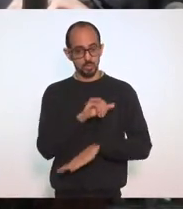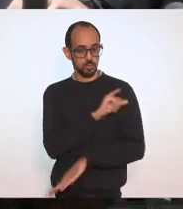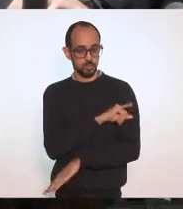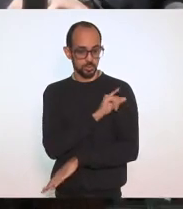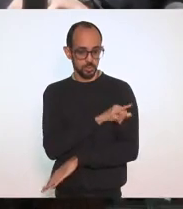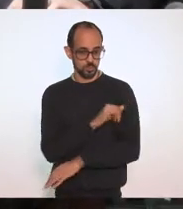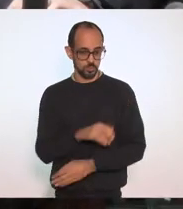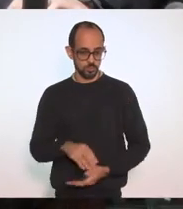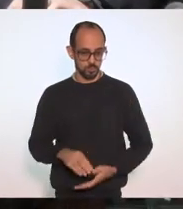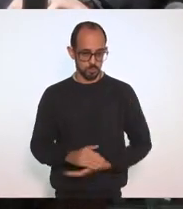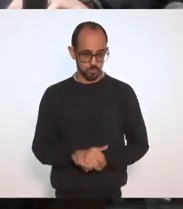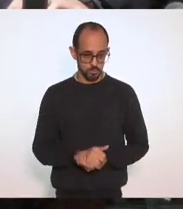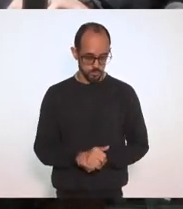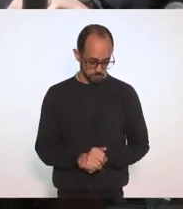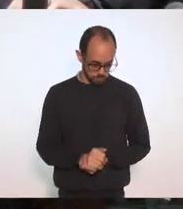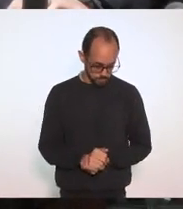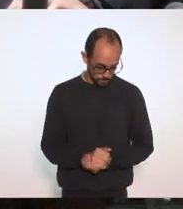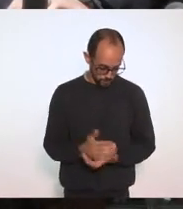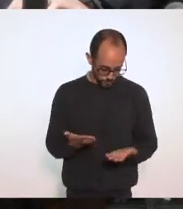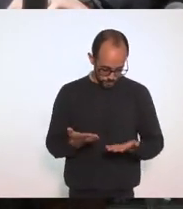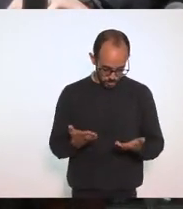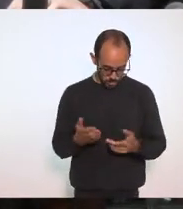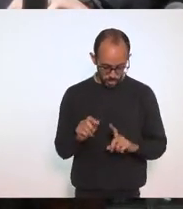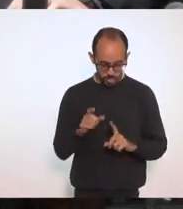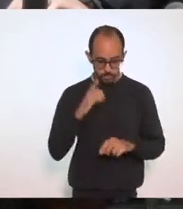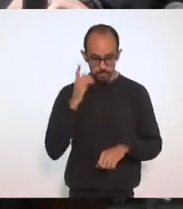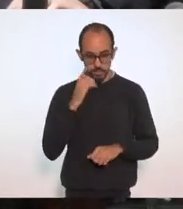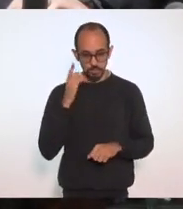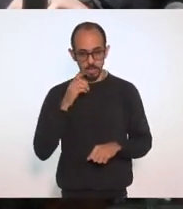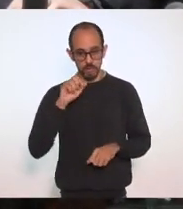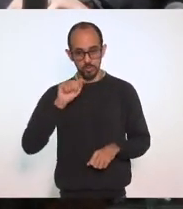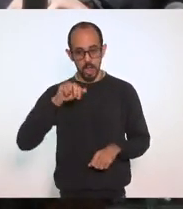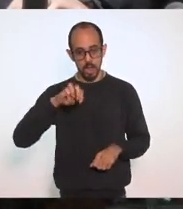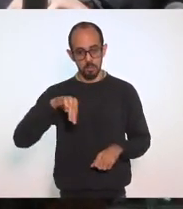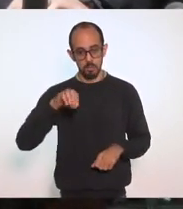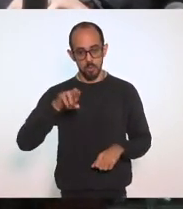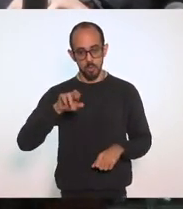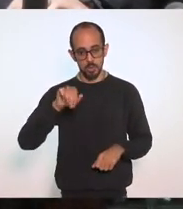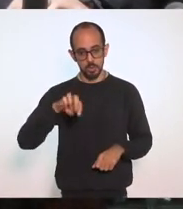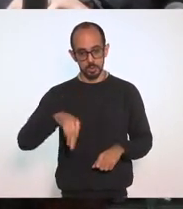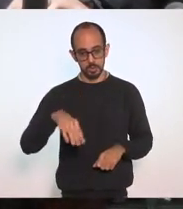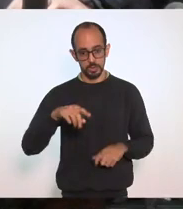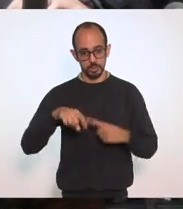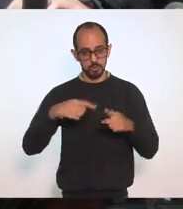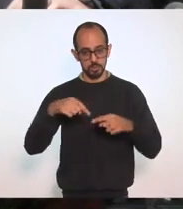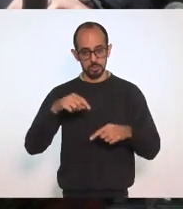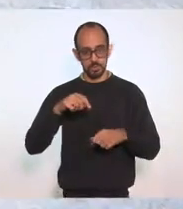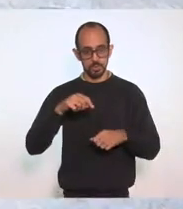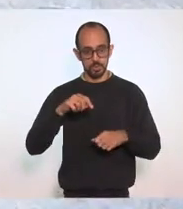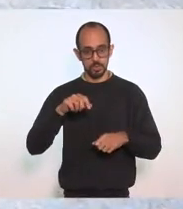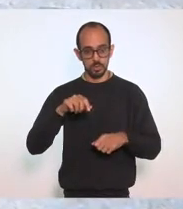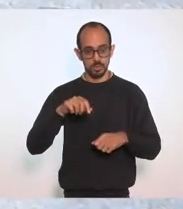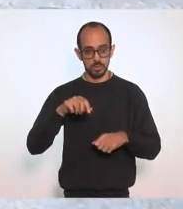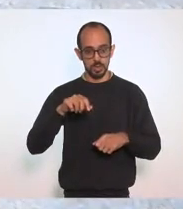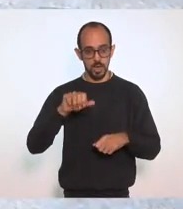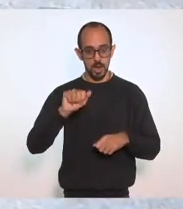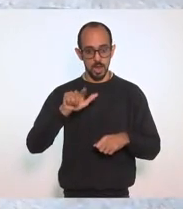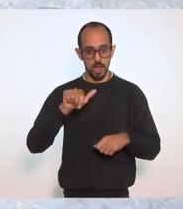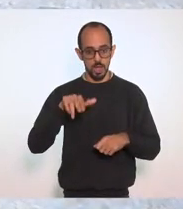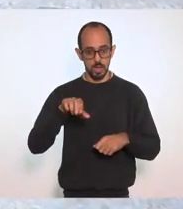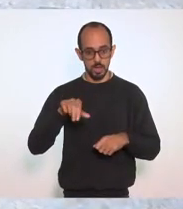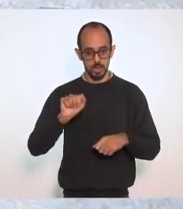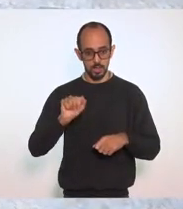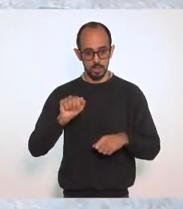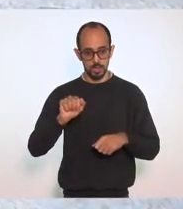exemplo. Vou passar a palavra para o deputado Amorim, em seguida a deputada Alana. Não, é só uma questão de ordem em relação a esse assunto do